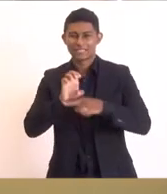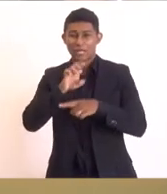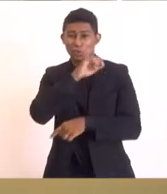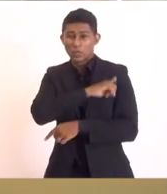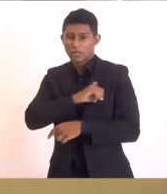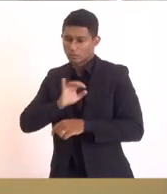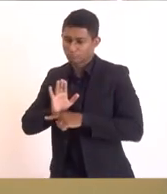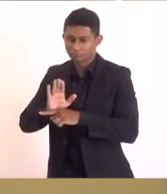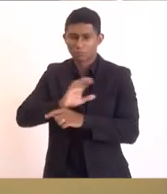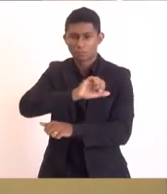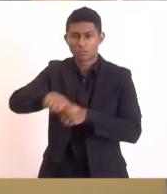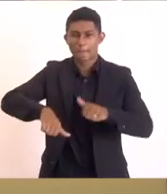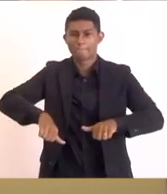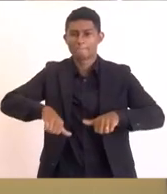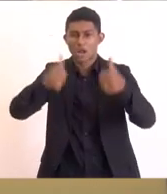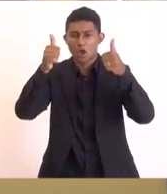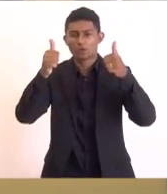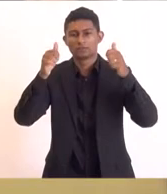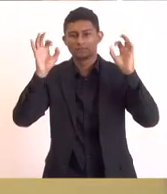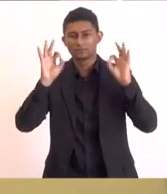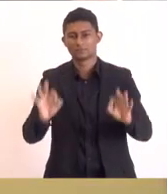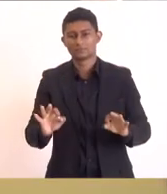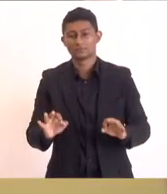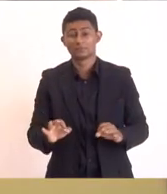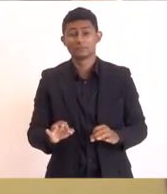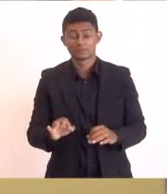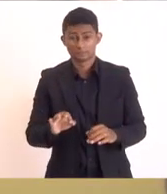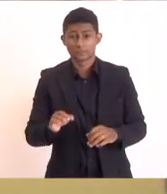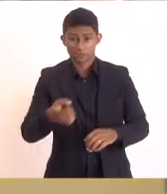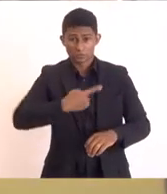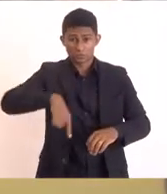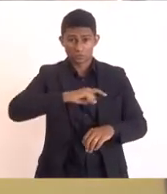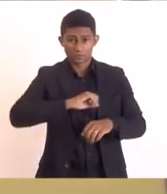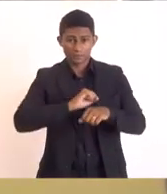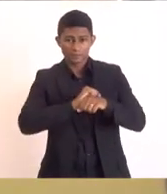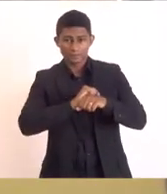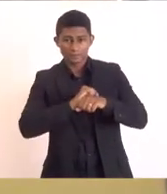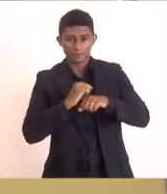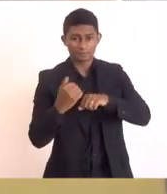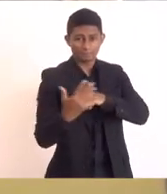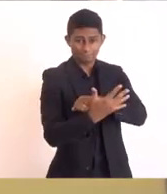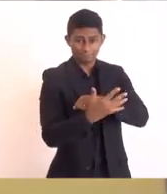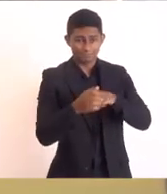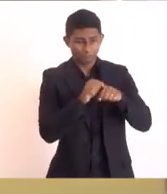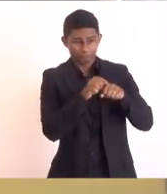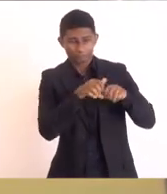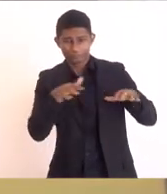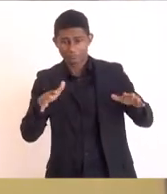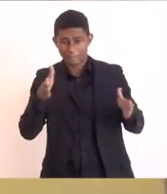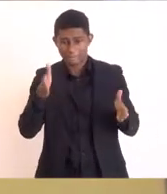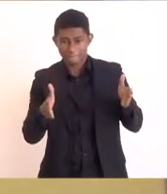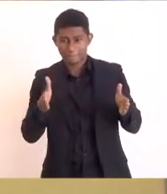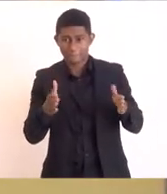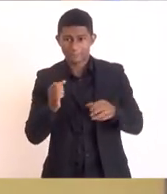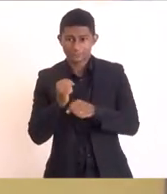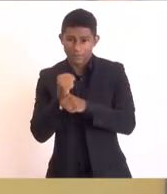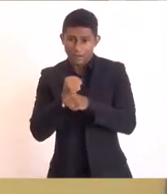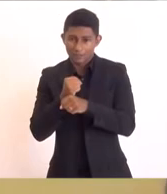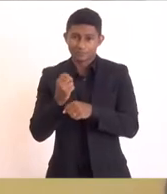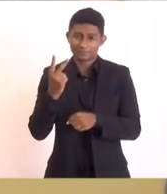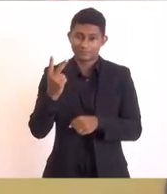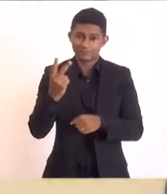Janeiro quero lembrar que nós passamos por um período de pandemia que durou praticamente dois anos perdemos muitos amigos